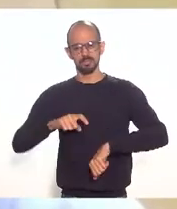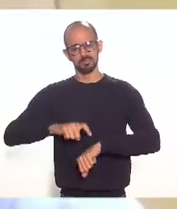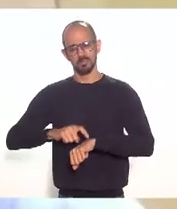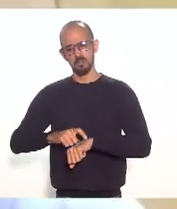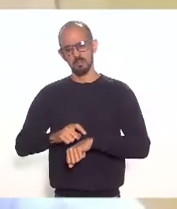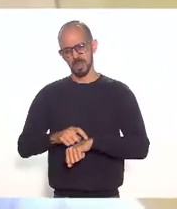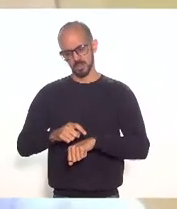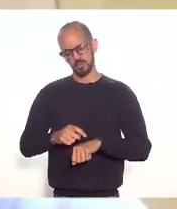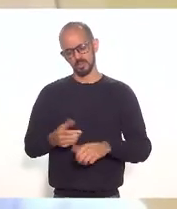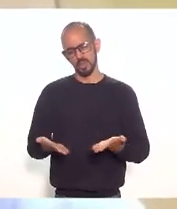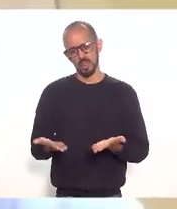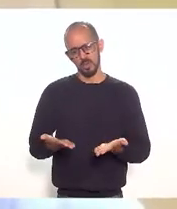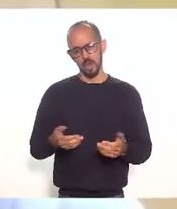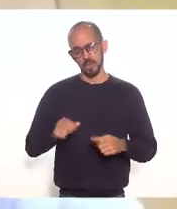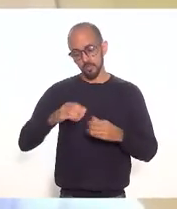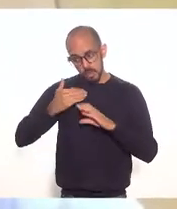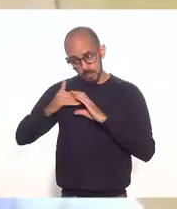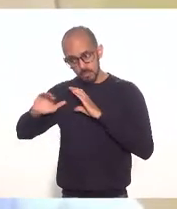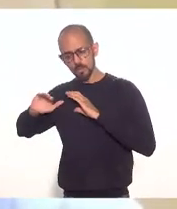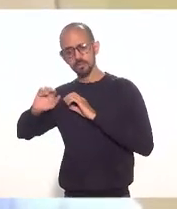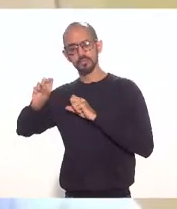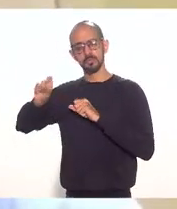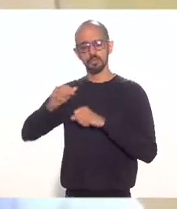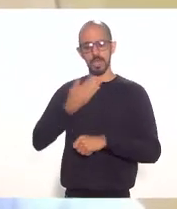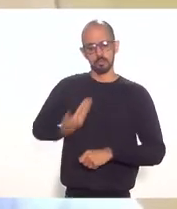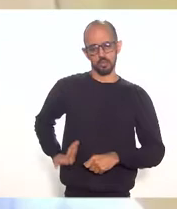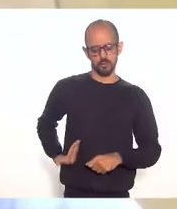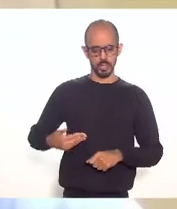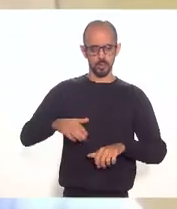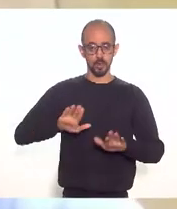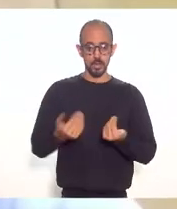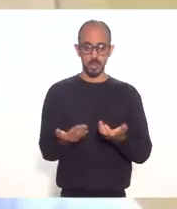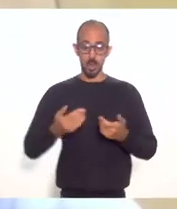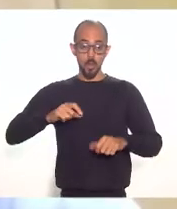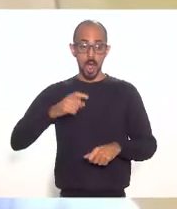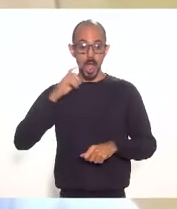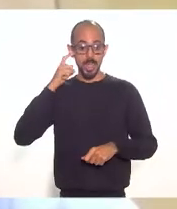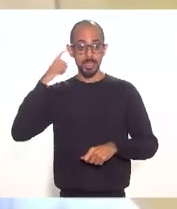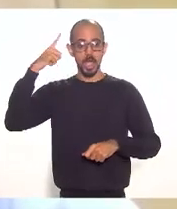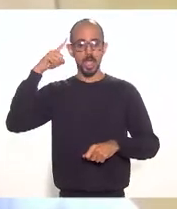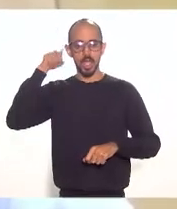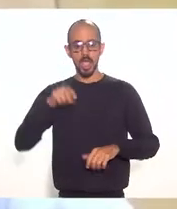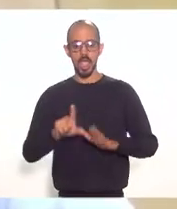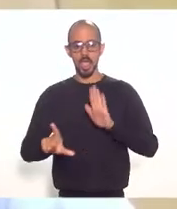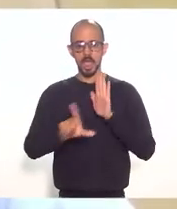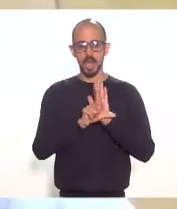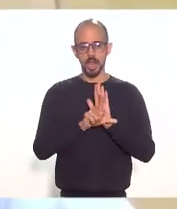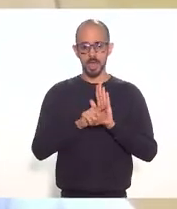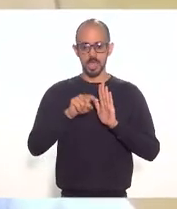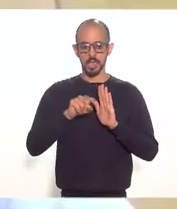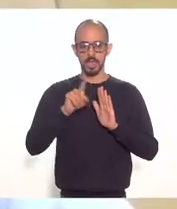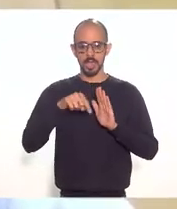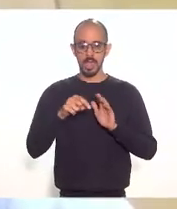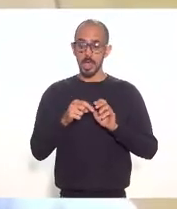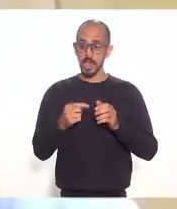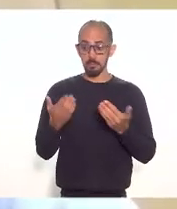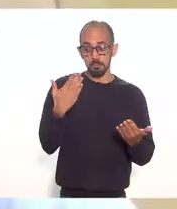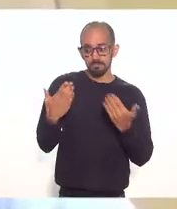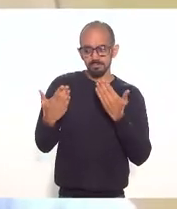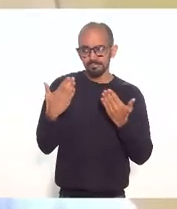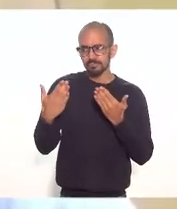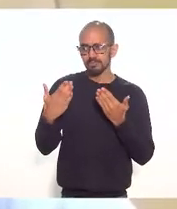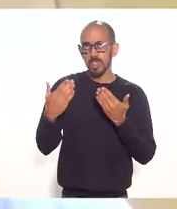enviado pelo governo. O a gente pretende com essa legislação é equiparar o Estado do Rio de Janeiro com outros estados da federação que vêm